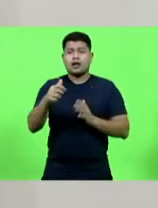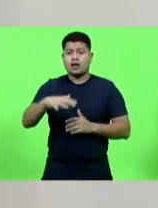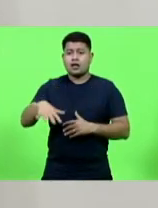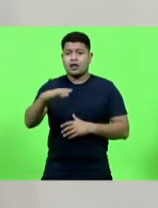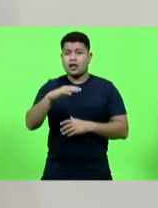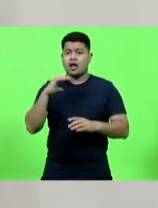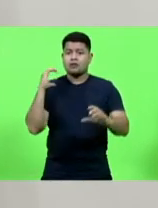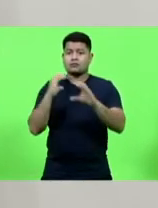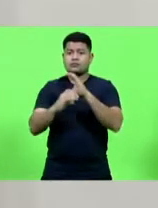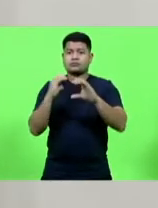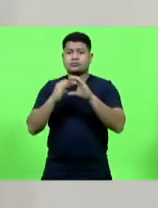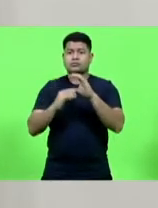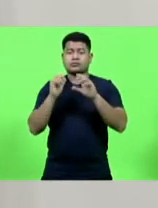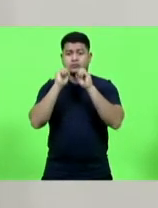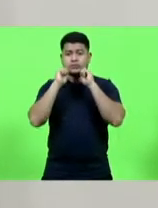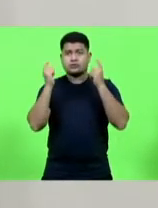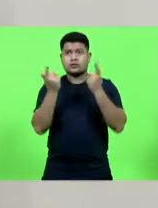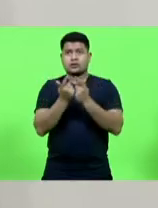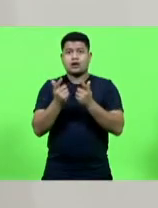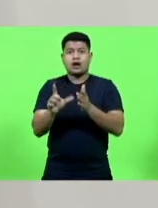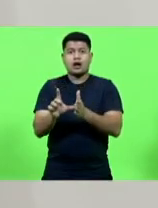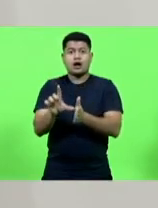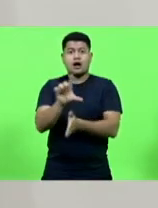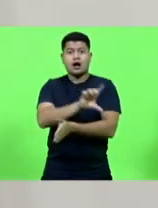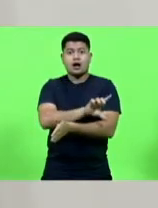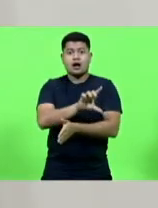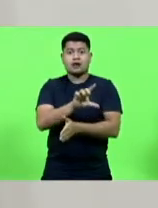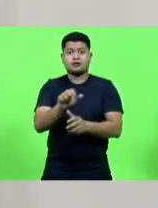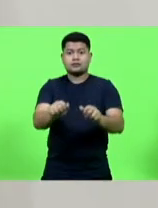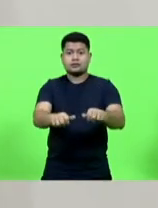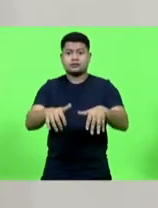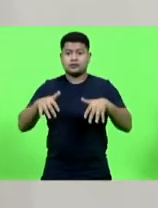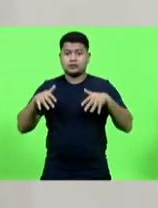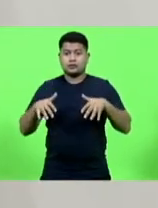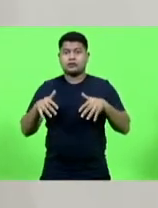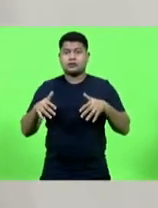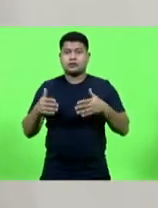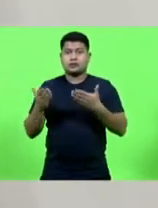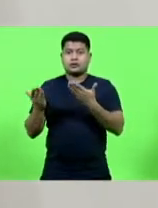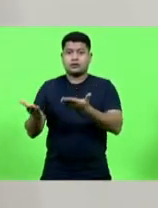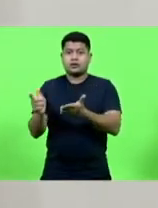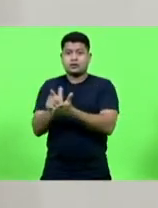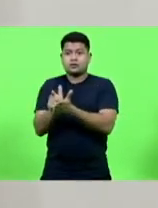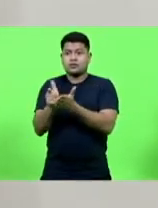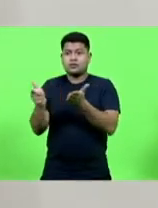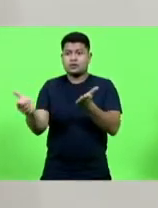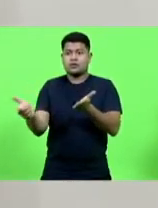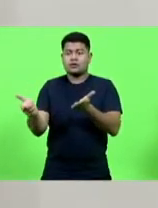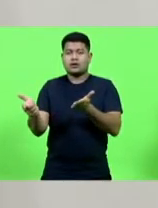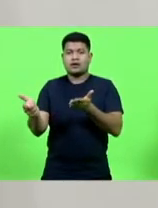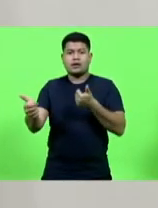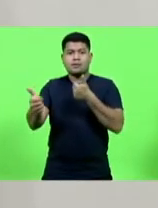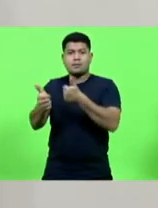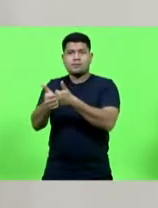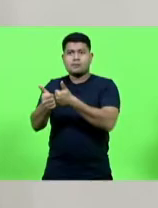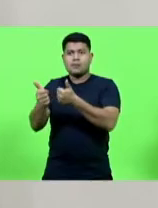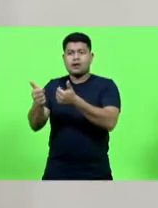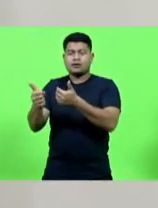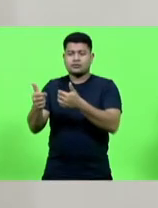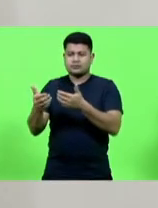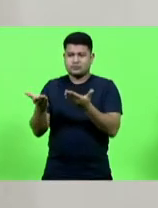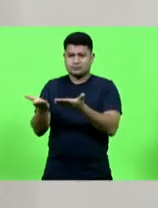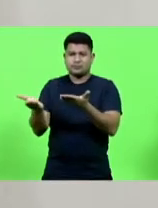Assembleia. Antes da sessão, os jornalistas ficam ali na galeria